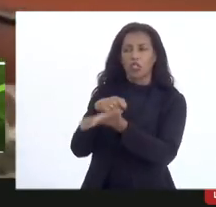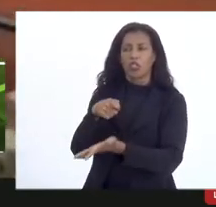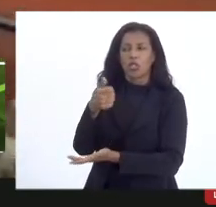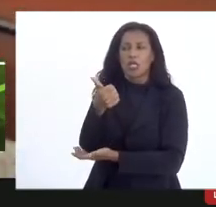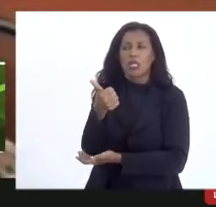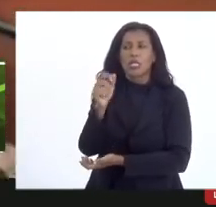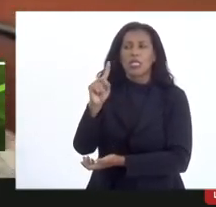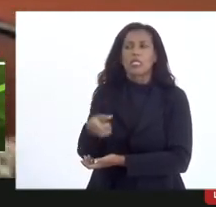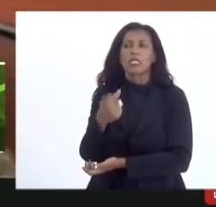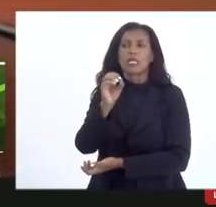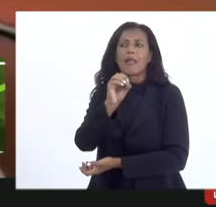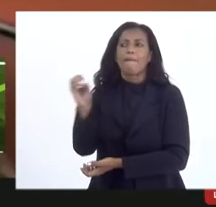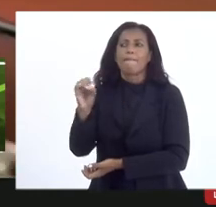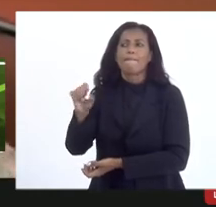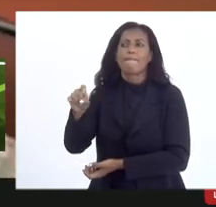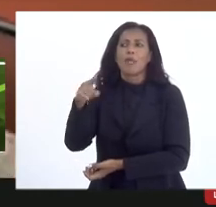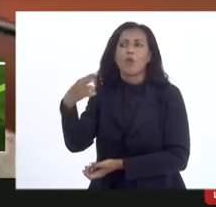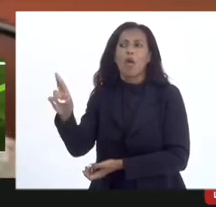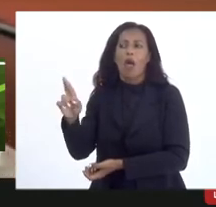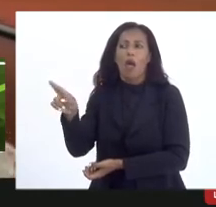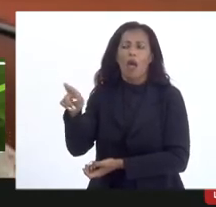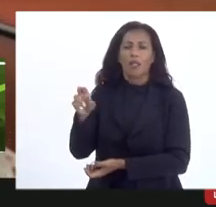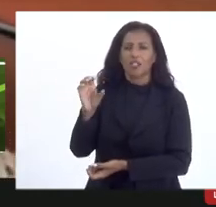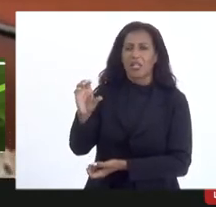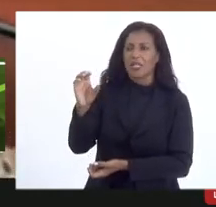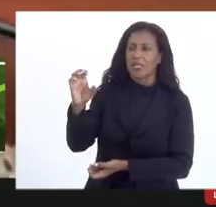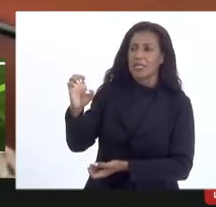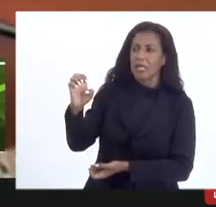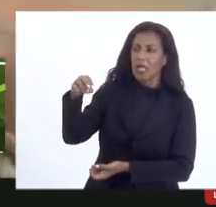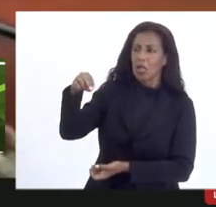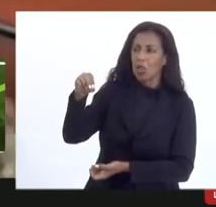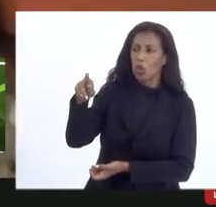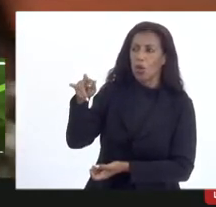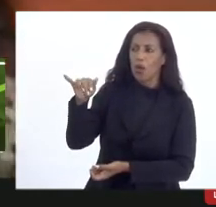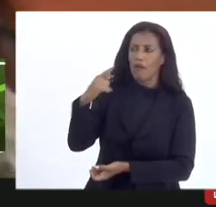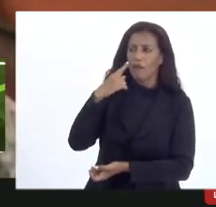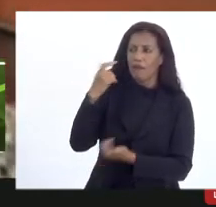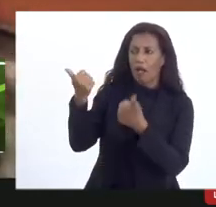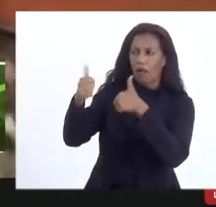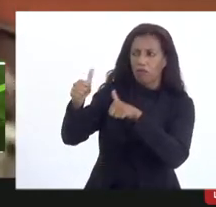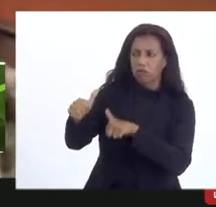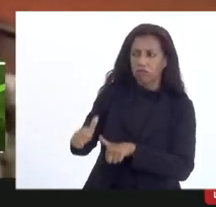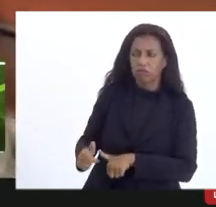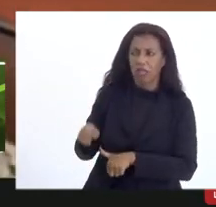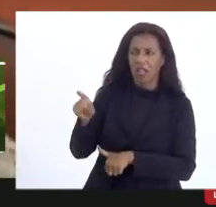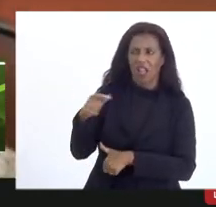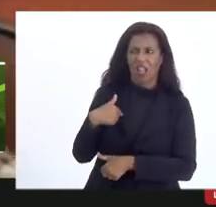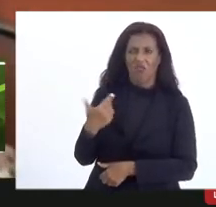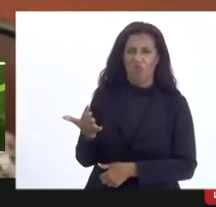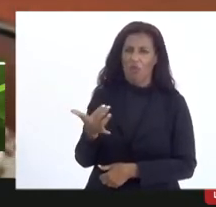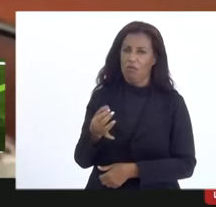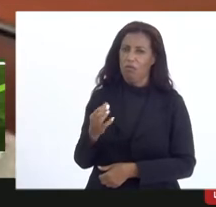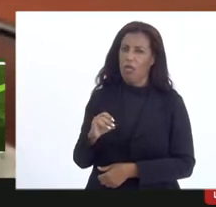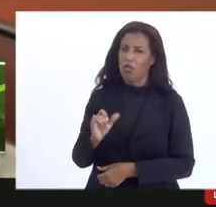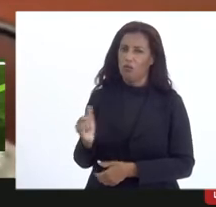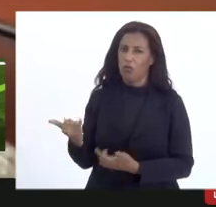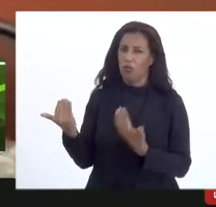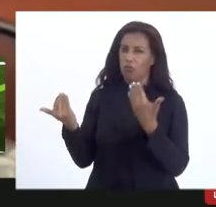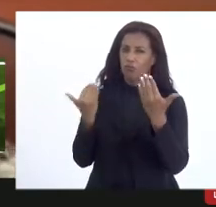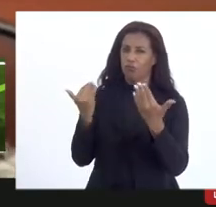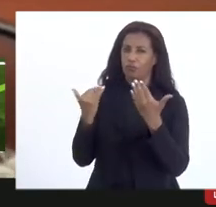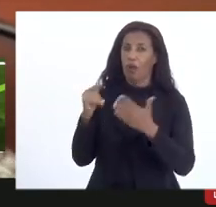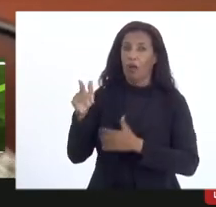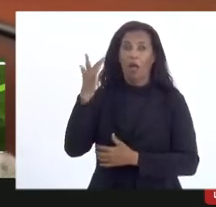reais de cenografia você olha e é fácil de analisar uma cenografia que não custou nem 10 mil reais pode